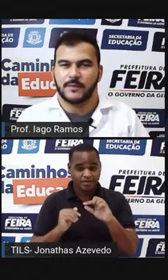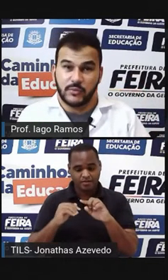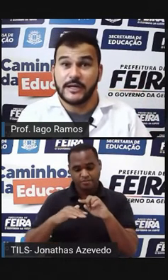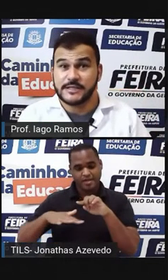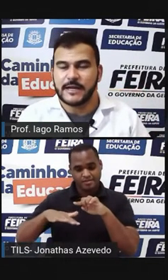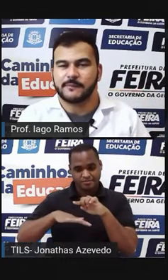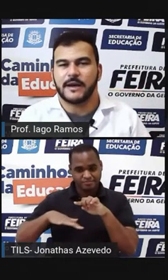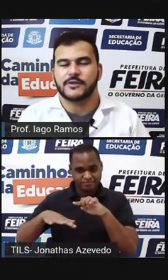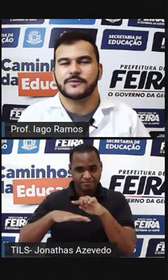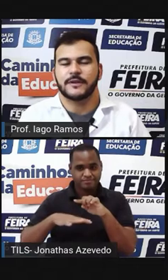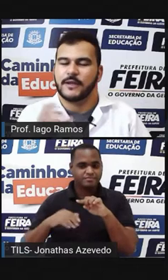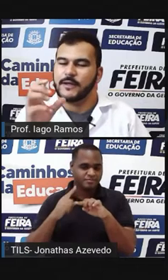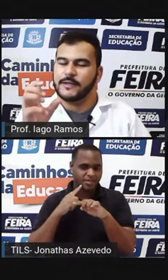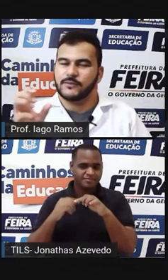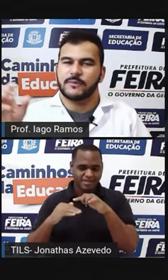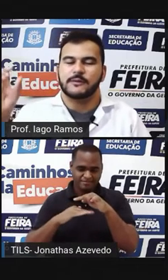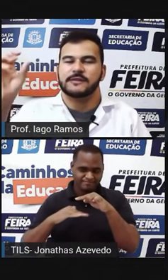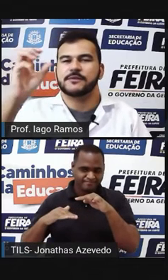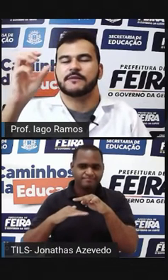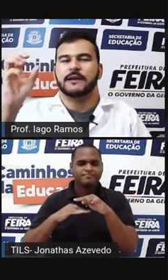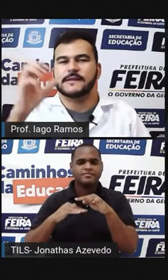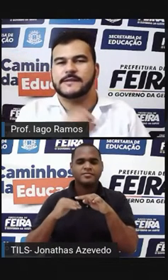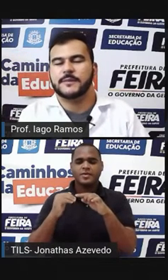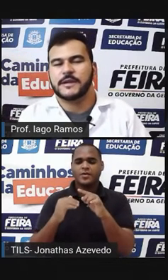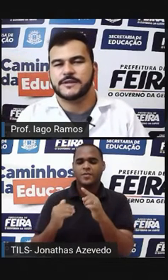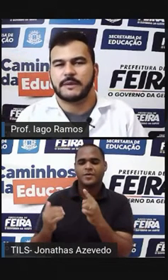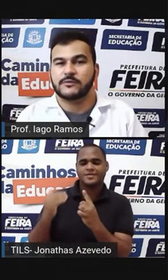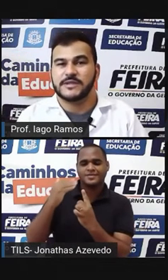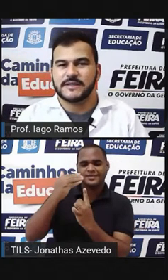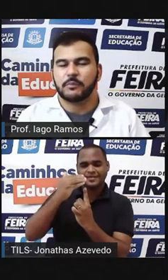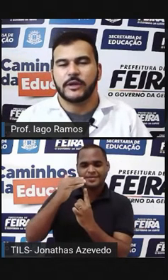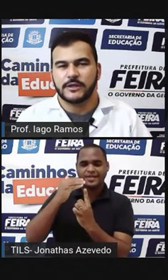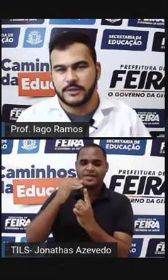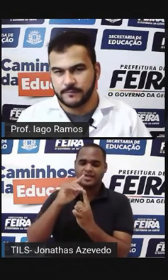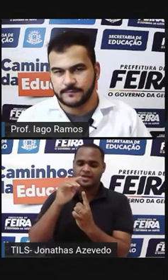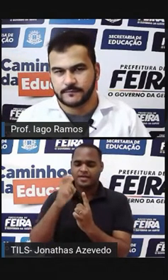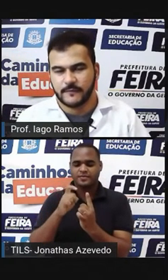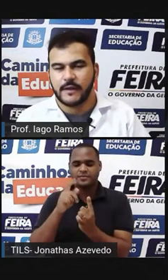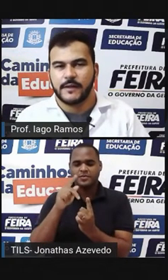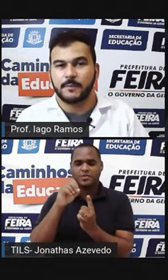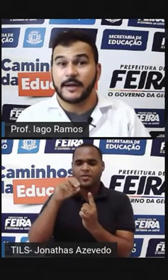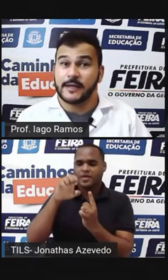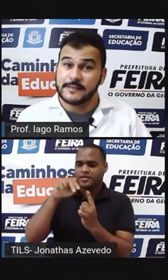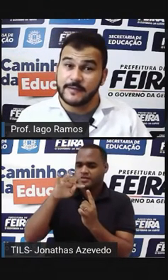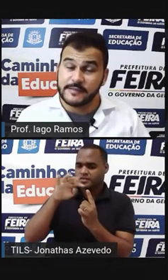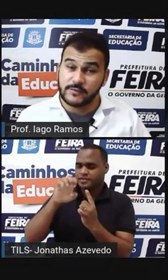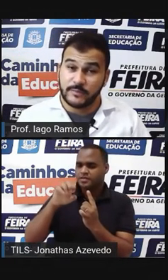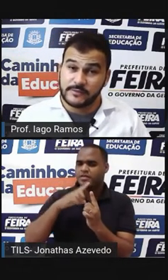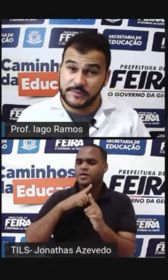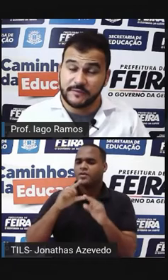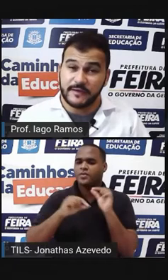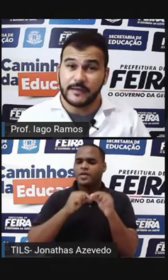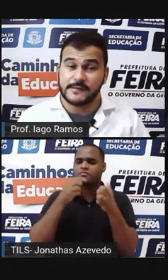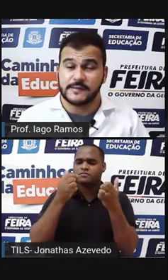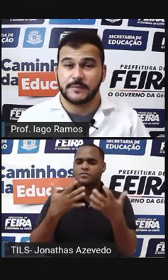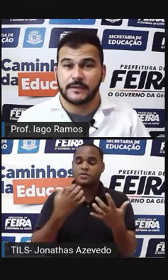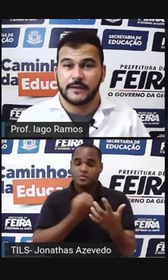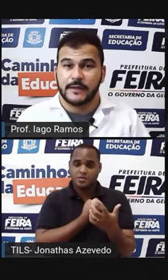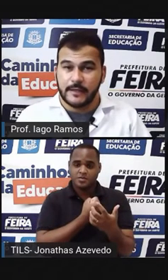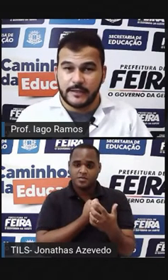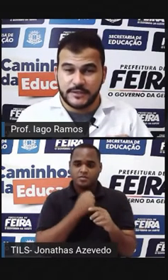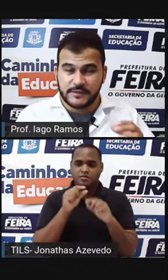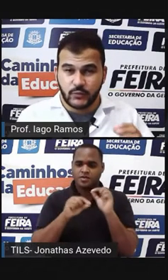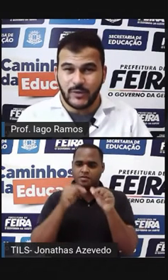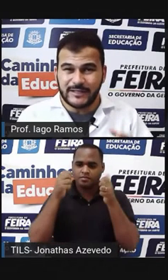Porque está embaixo E o numerozinho que vai lá em cima Ele é chamado de expoente E pra que serve esse numerozinho Que fica lá em cima?